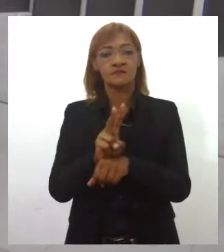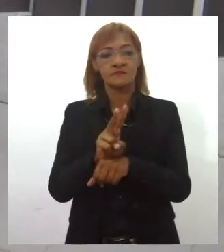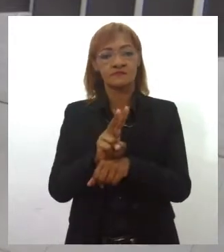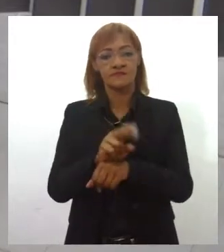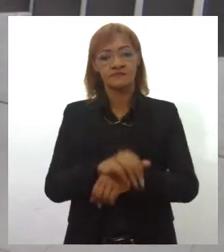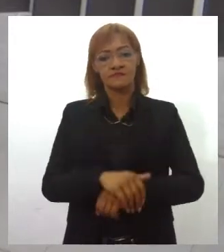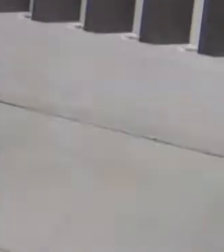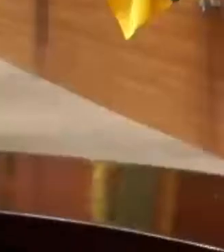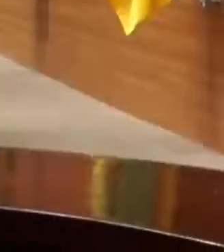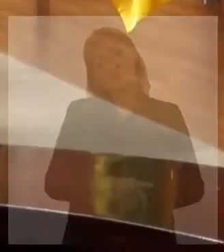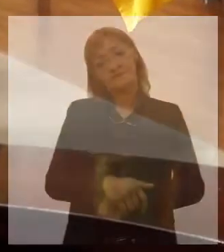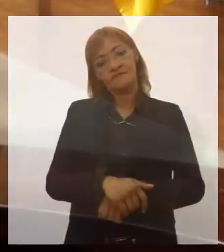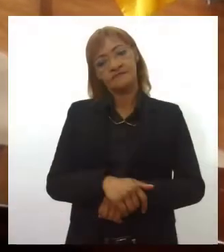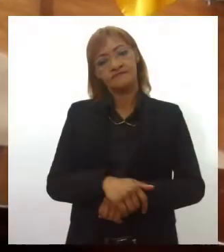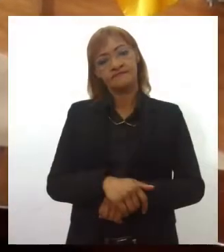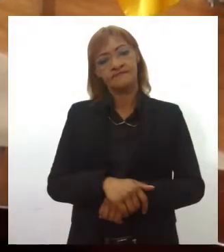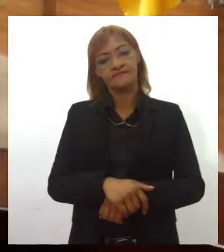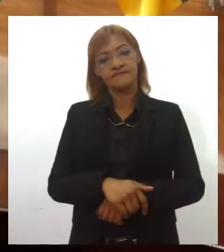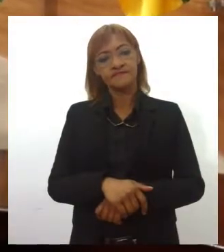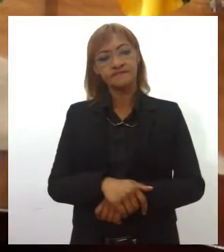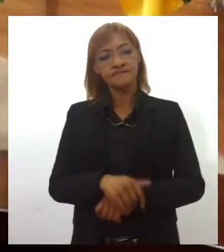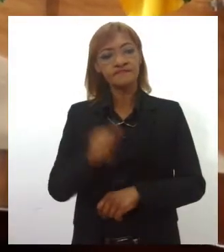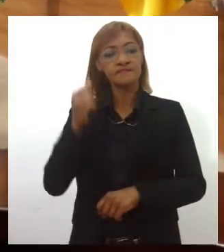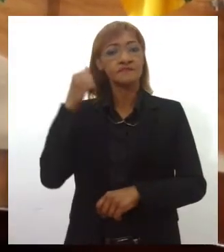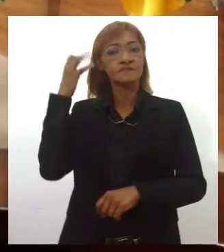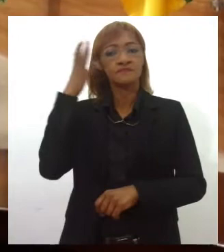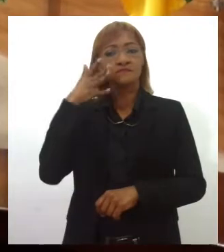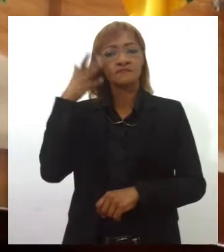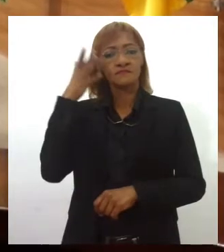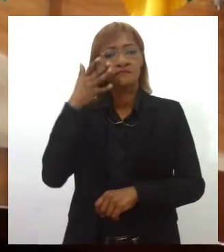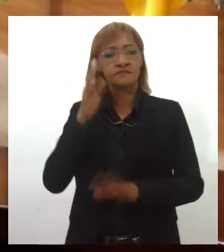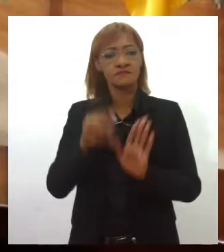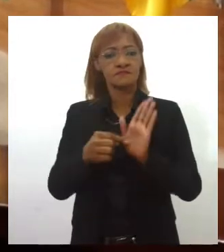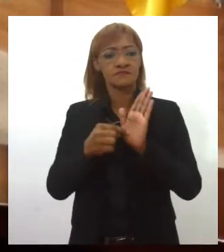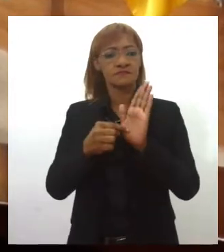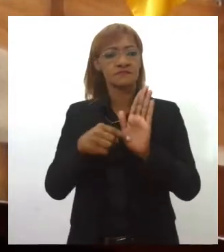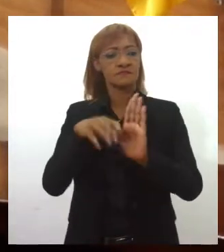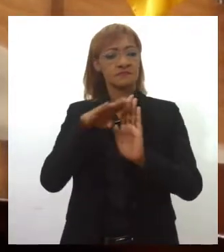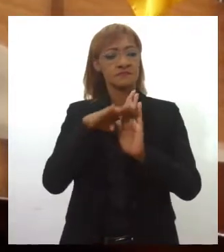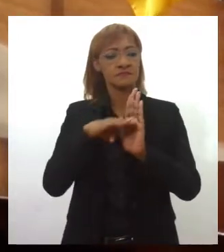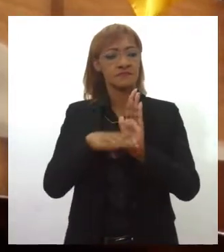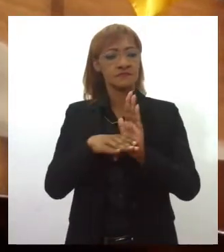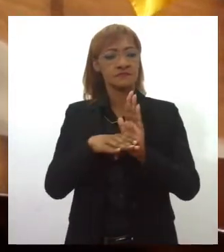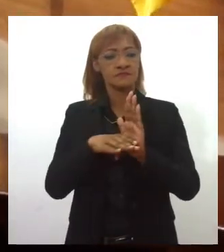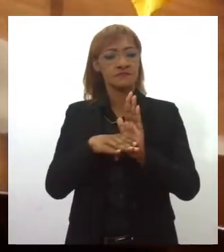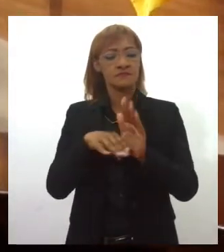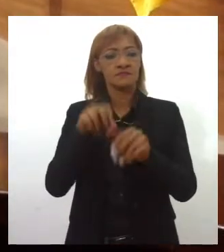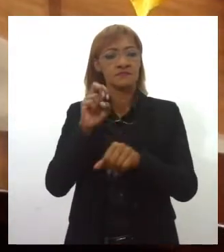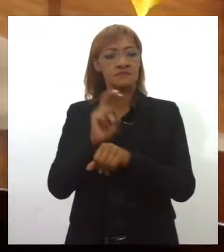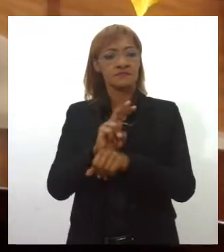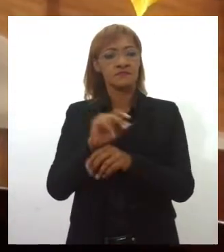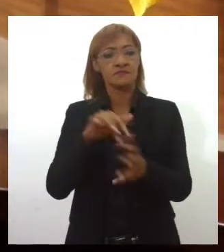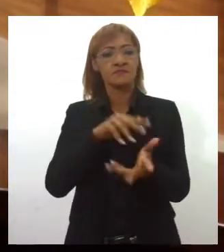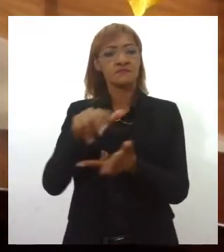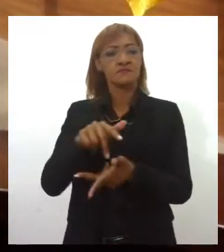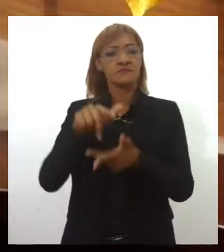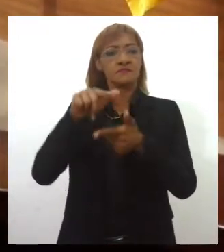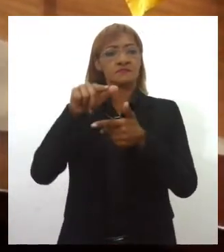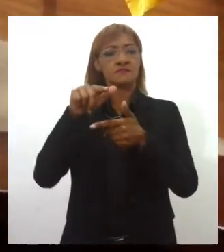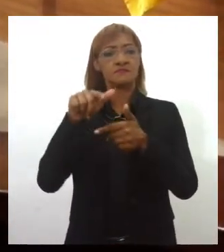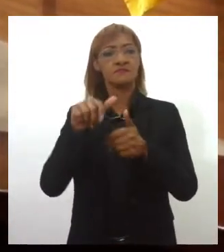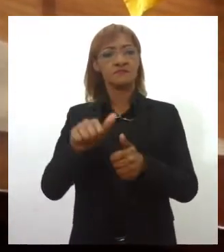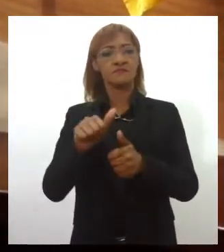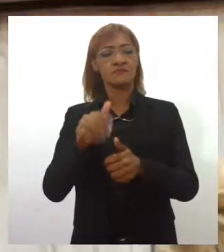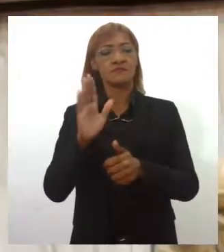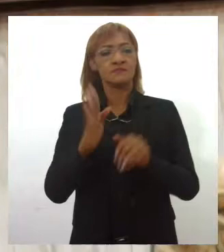Vamos conferir. A palestra para a apresentação do Plano Emprego e Sustentabilidade Econômica é resultado